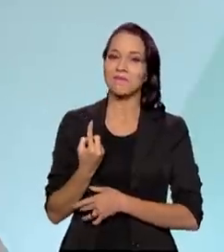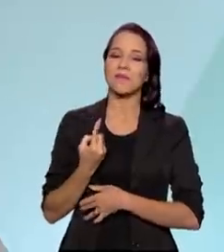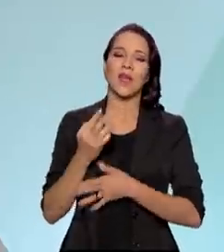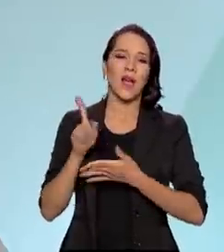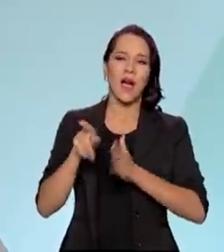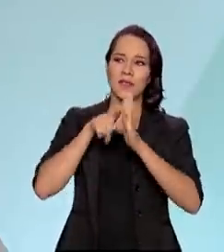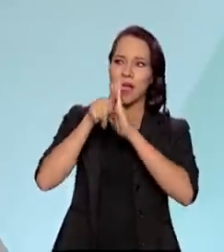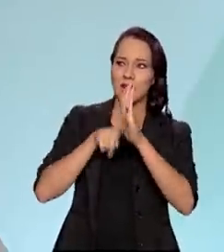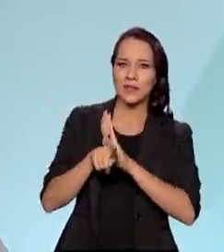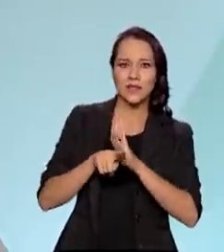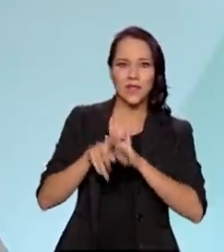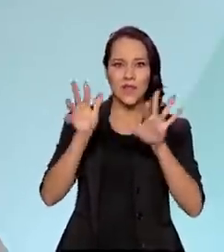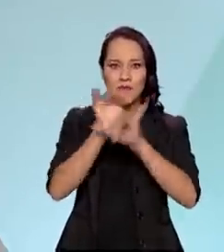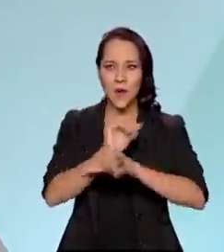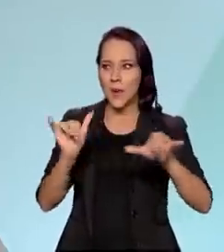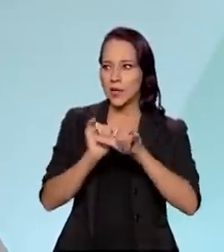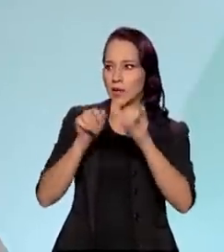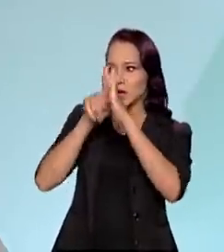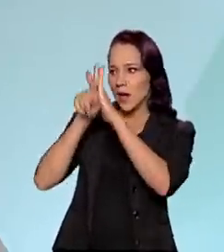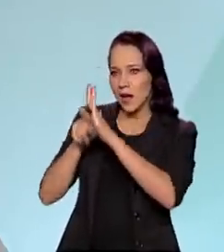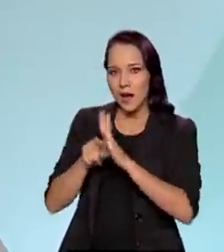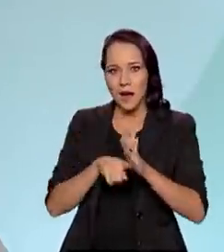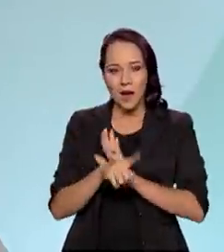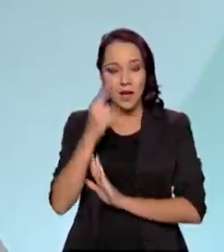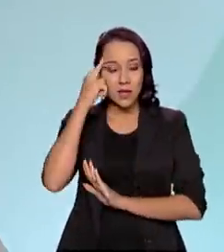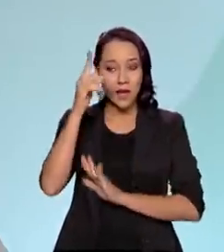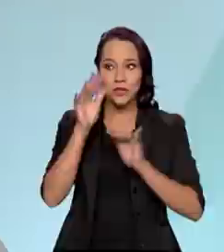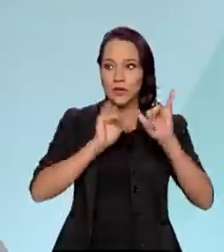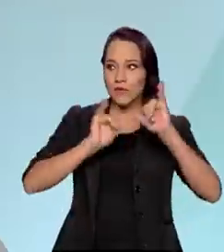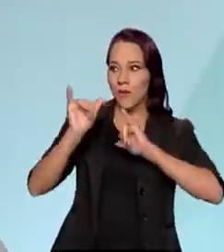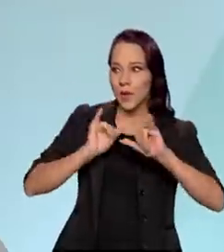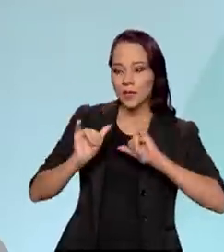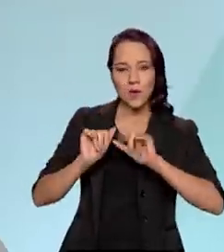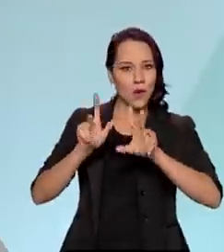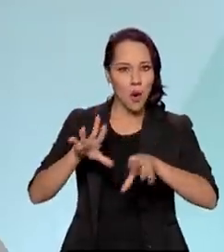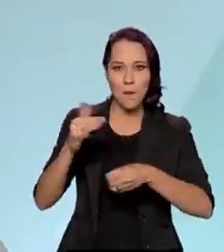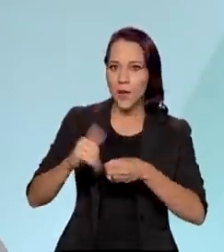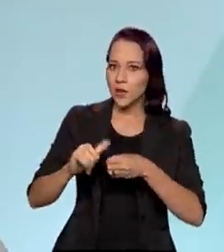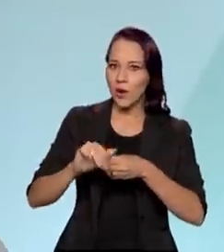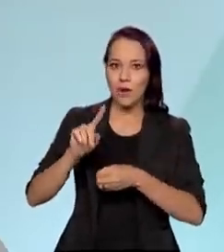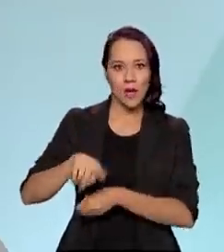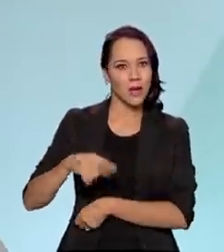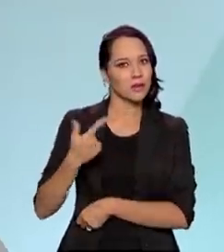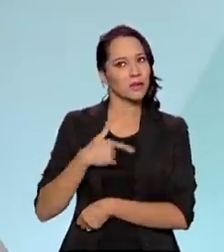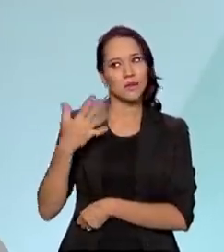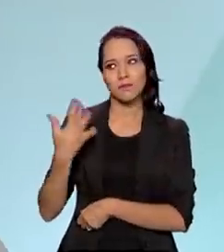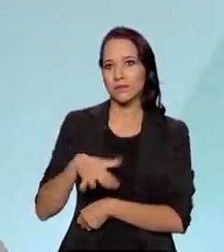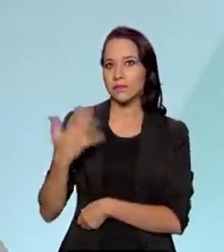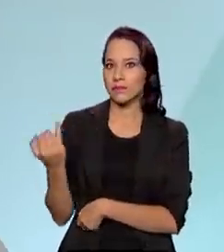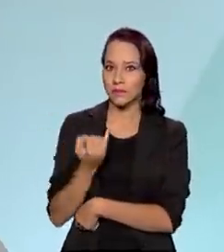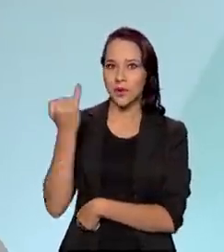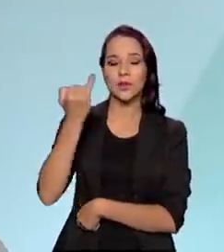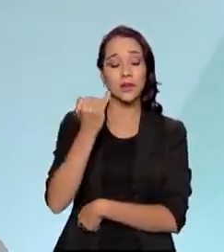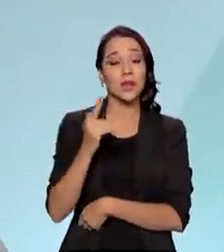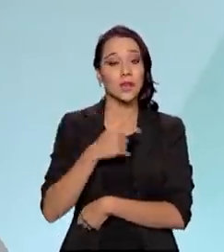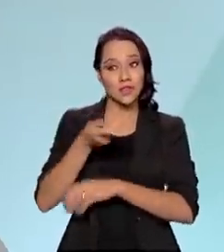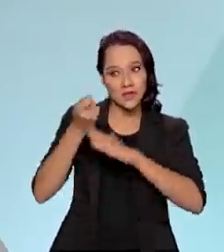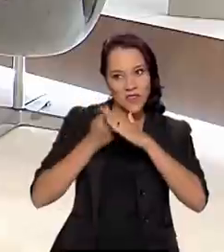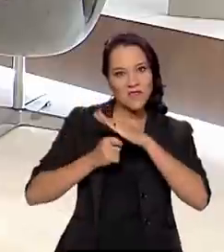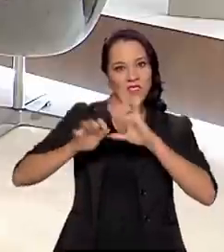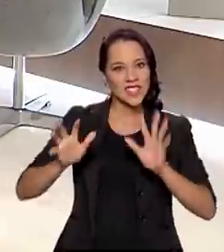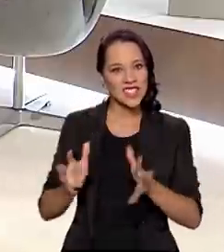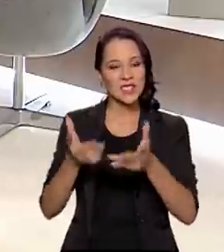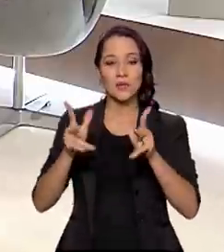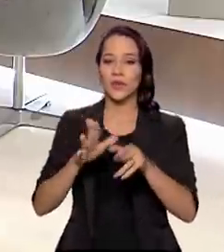a análise de dados, a ideia de dados serem o petróleo é algo de extrema relevância e que a gente vai investir muito.